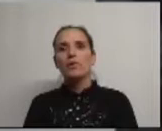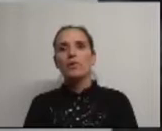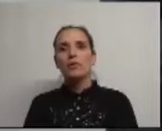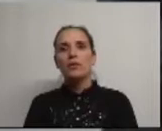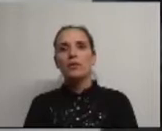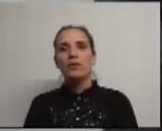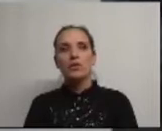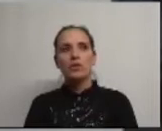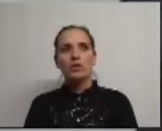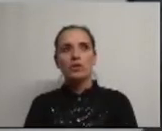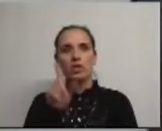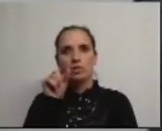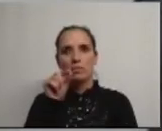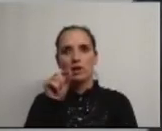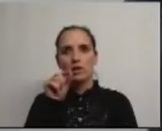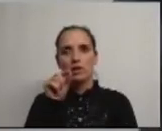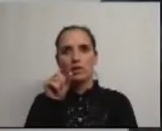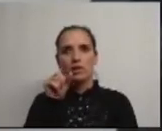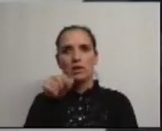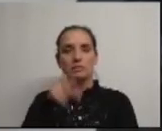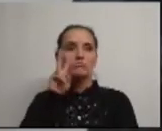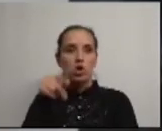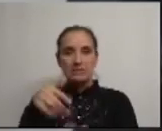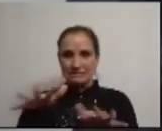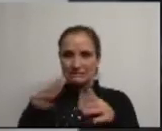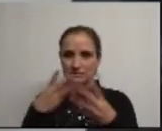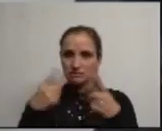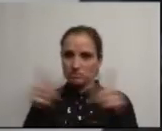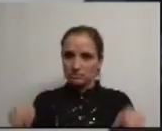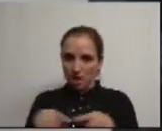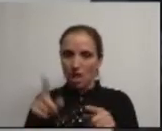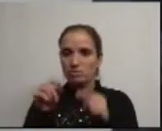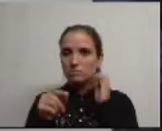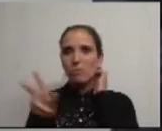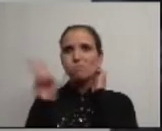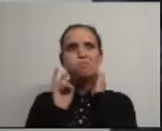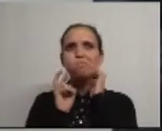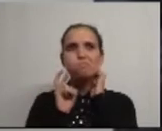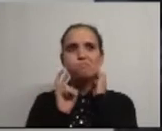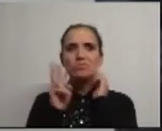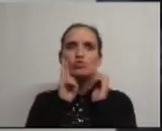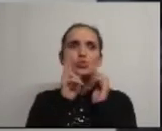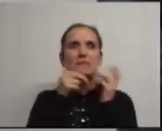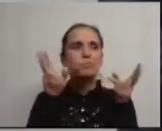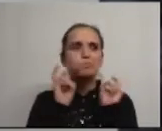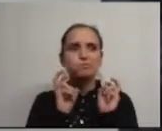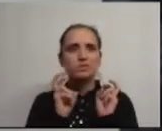público que assiste nesta sala, e não se ouve? Não se ouve?